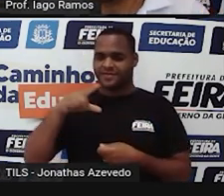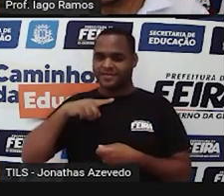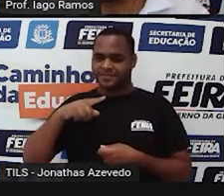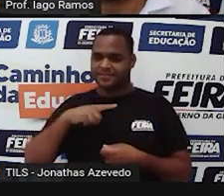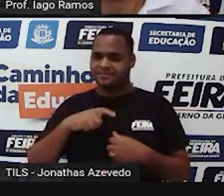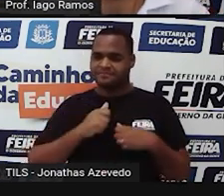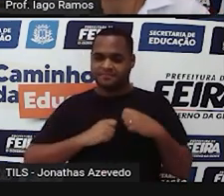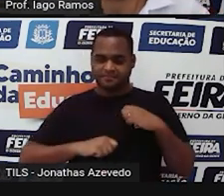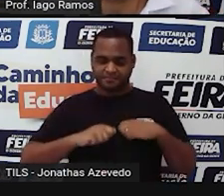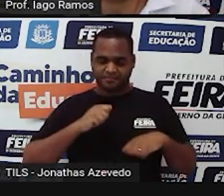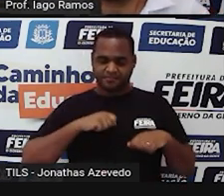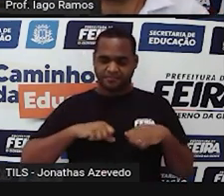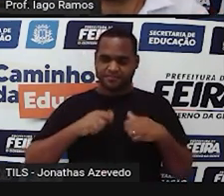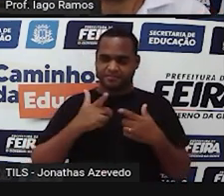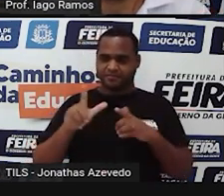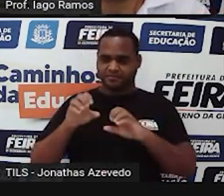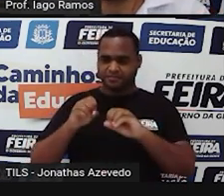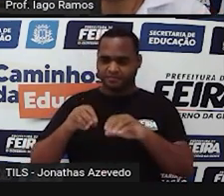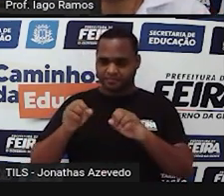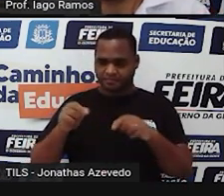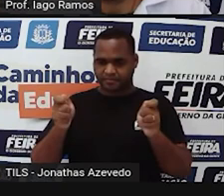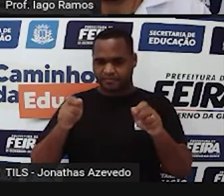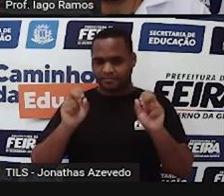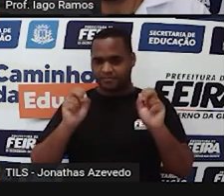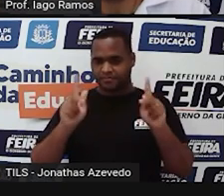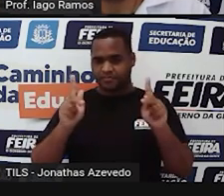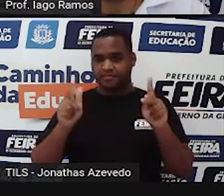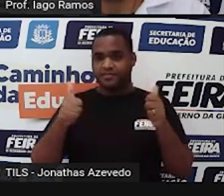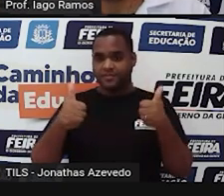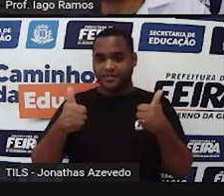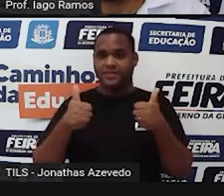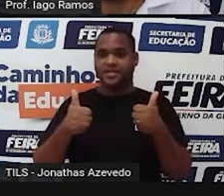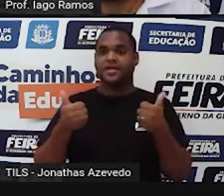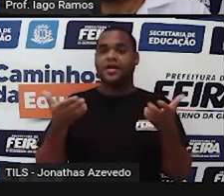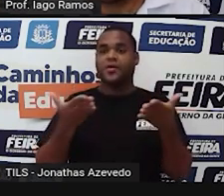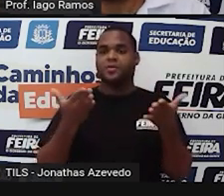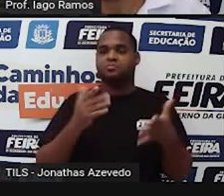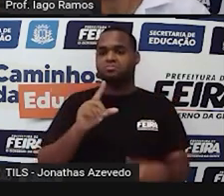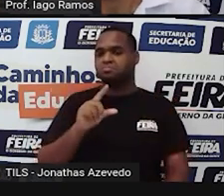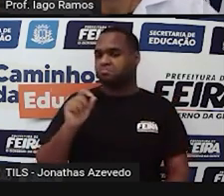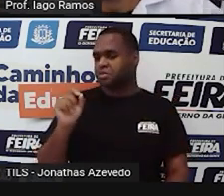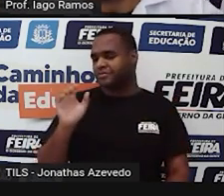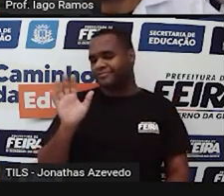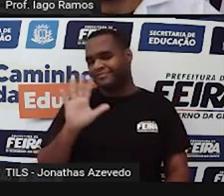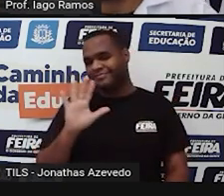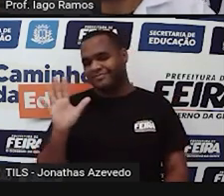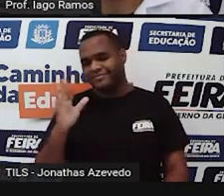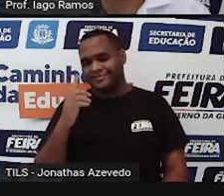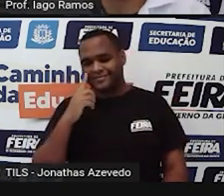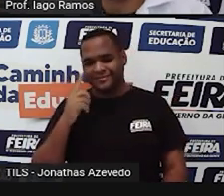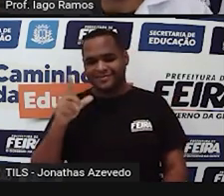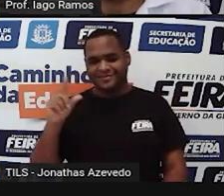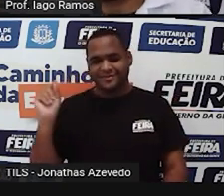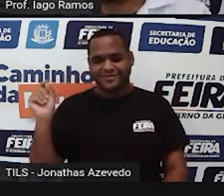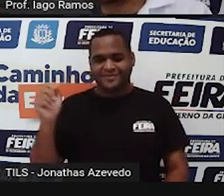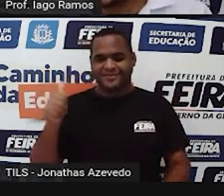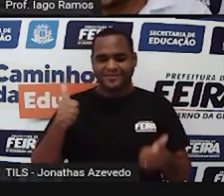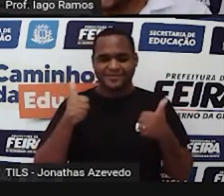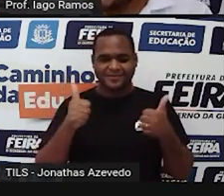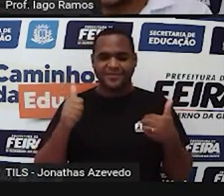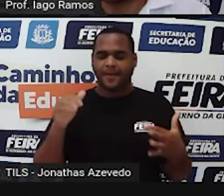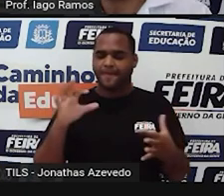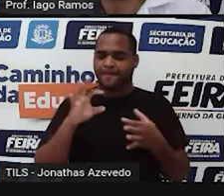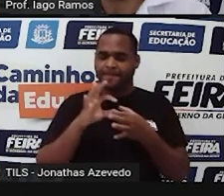ansiosos para a próxima aula, certo? Então nós vamos nos despedindo dessa aula aqui, até a próxima, fica